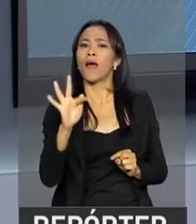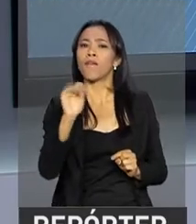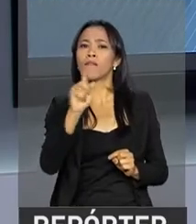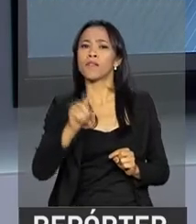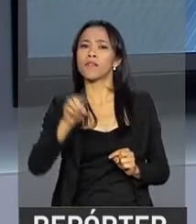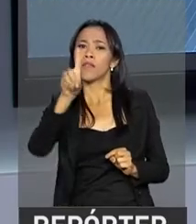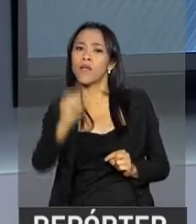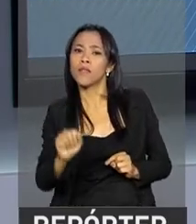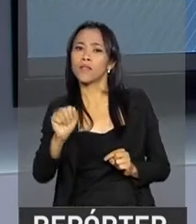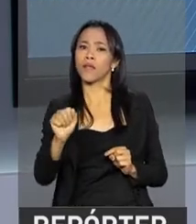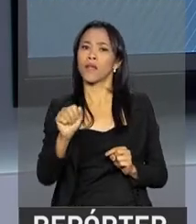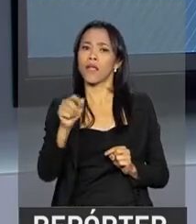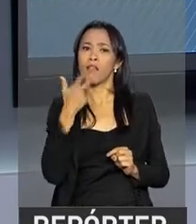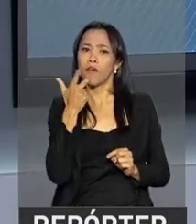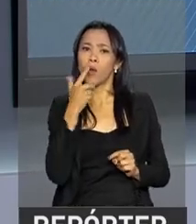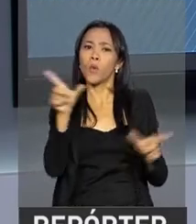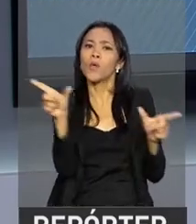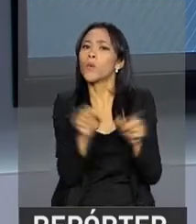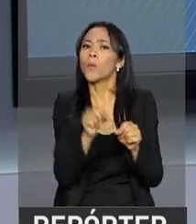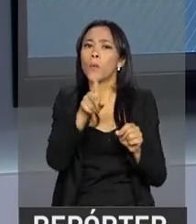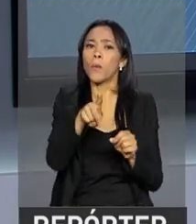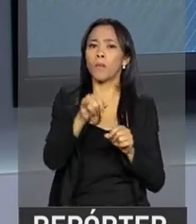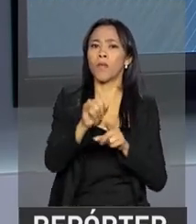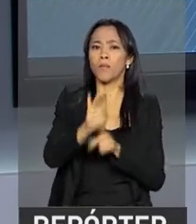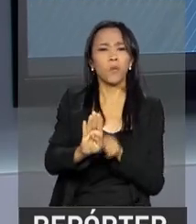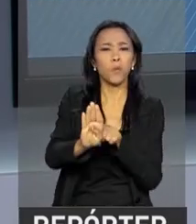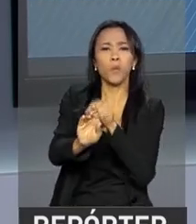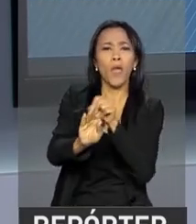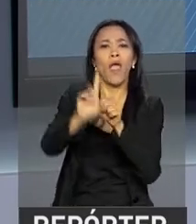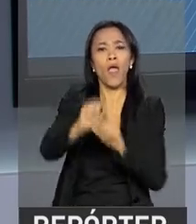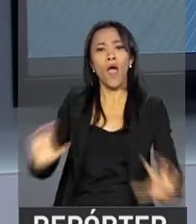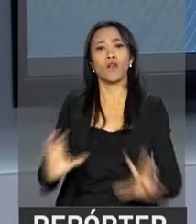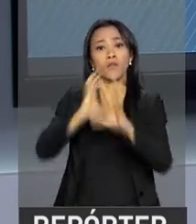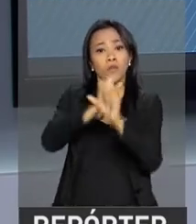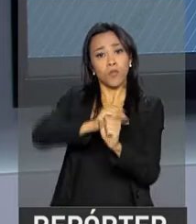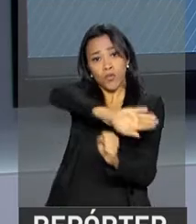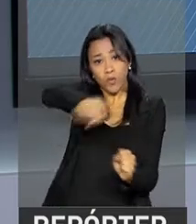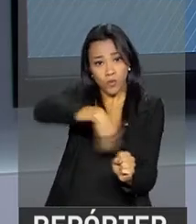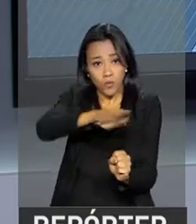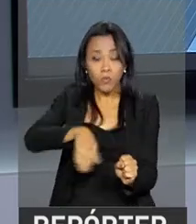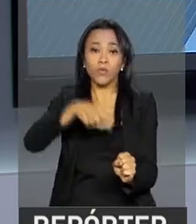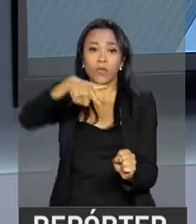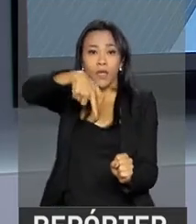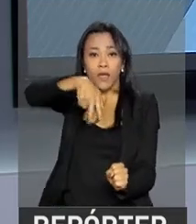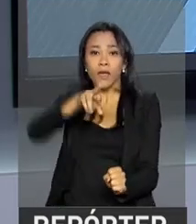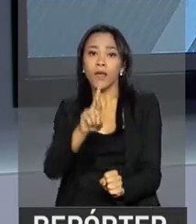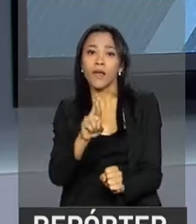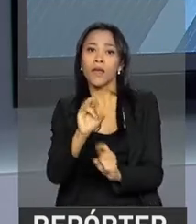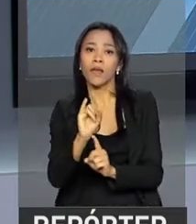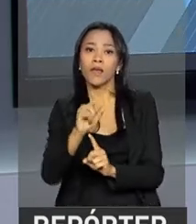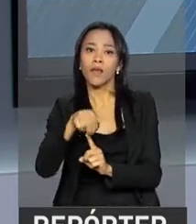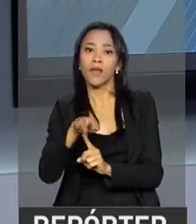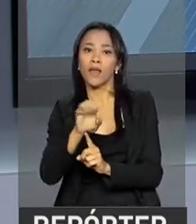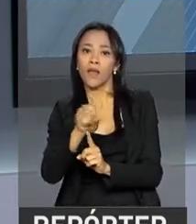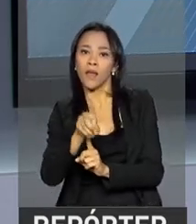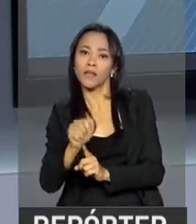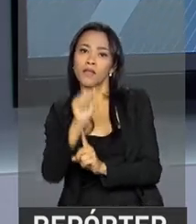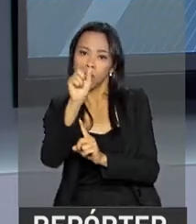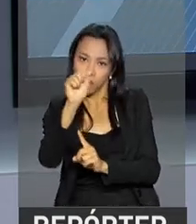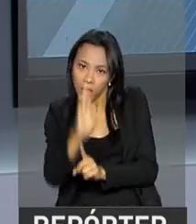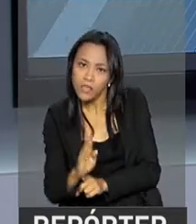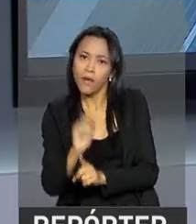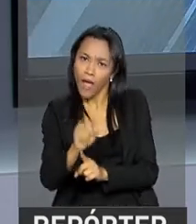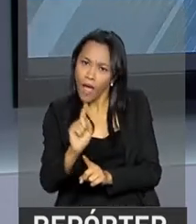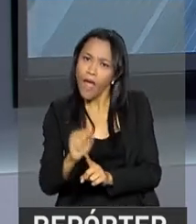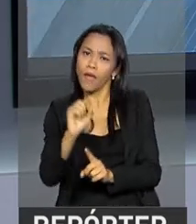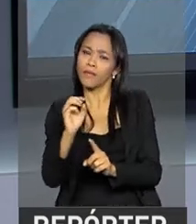prevê que o produto interno bruto, o PIB, que é a soma de todas as riquezas produzidas pelo país, chega a 3% no próximo